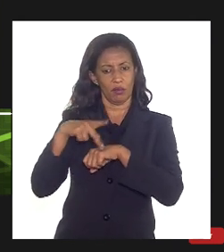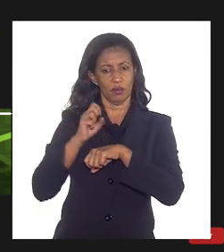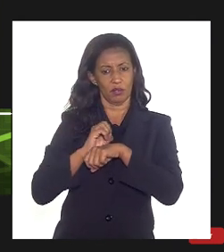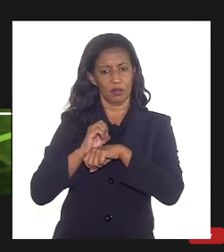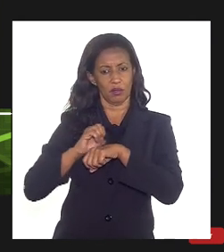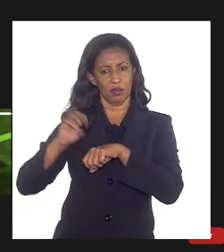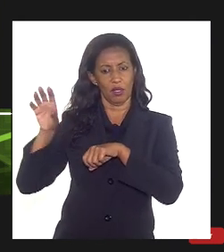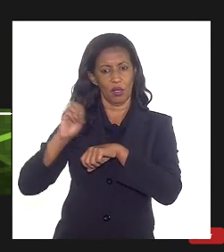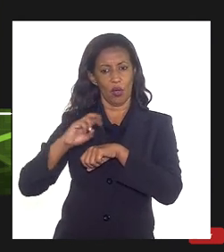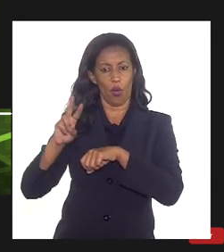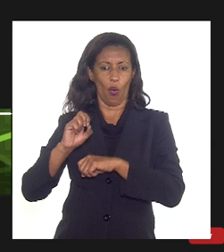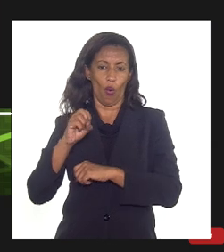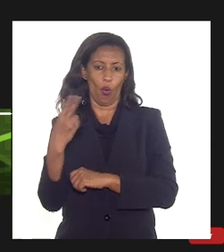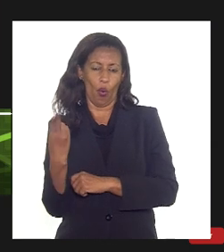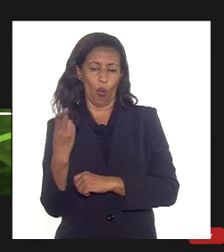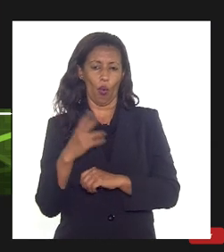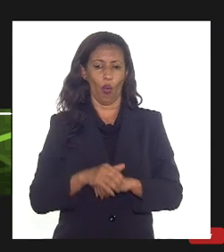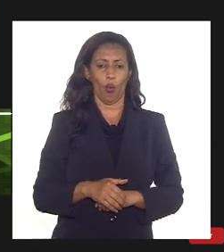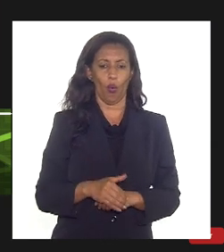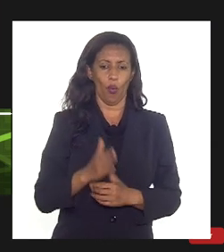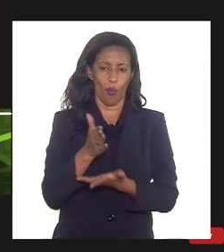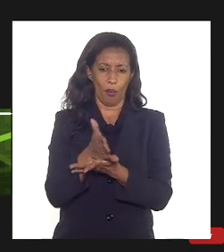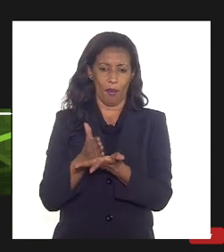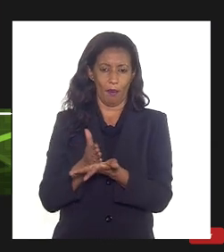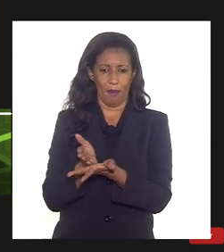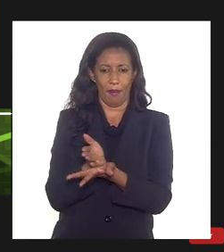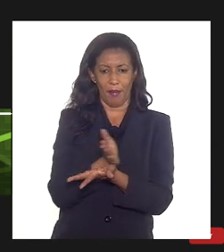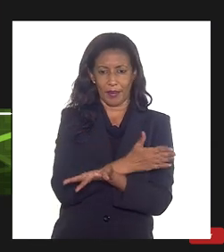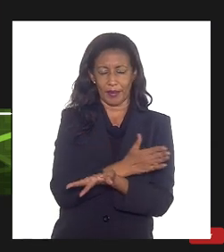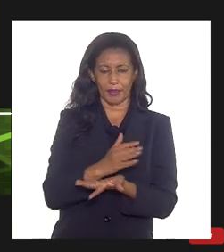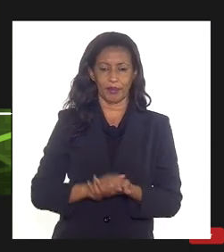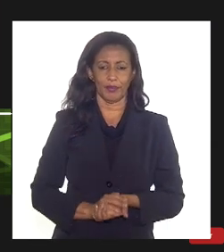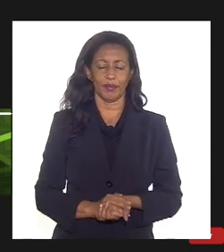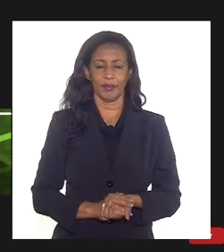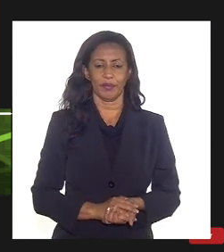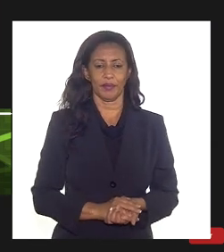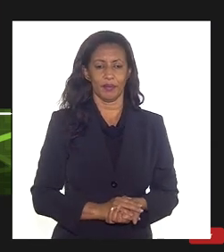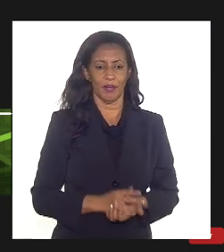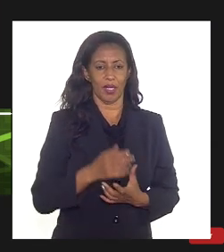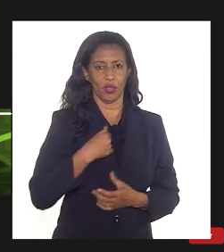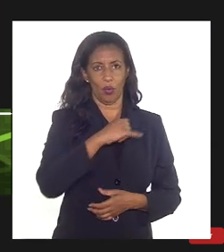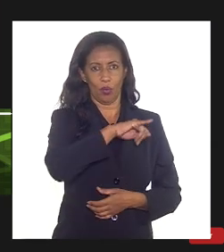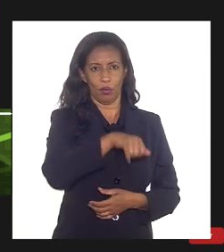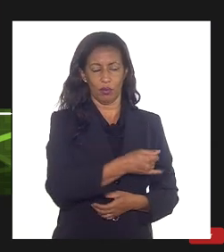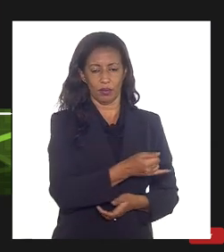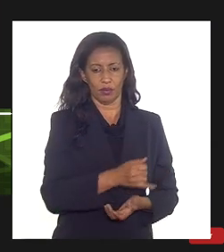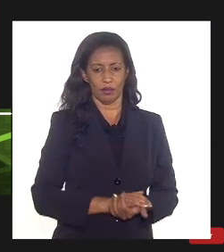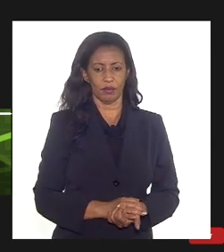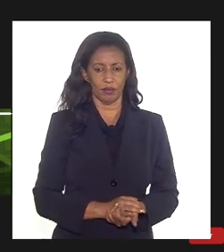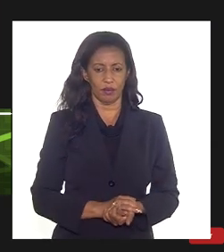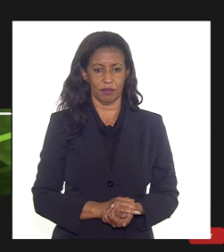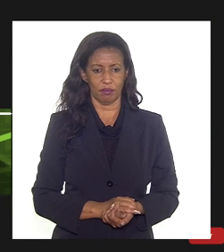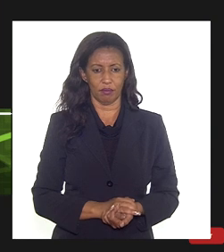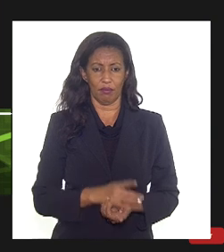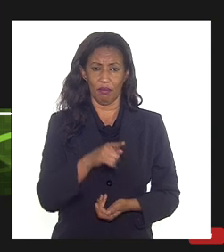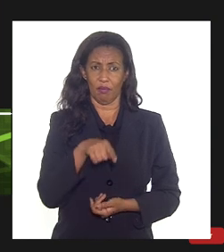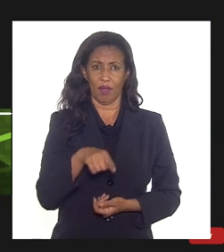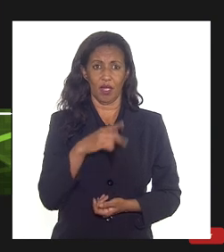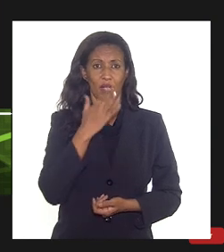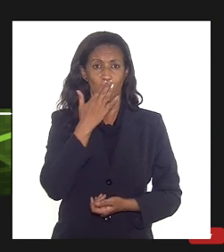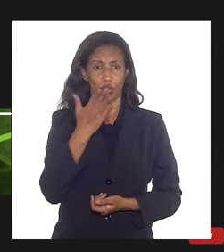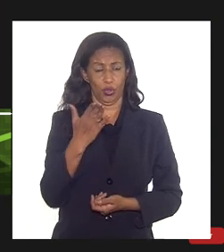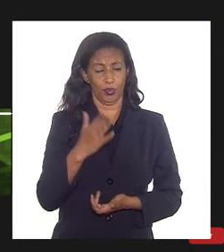alguma coisa híbrida né que uma parcela do gás eu exporto e o resto eu re-injeto então aqui é um caso típico de um